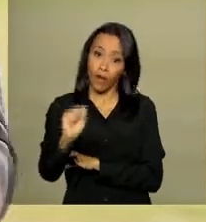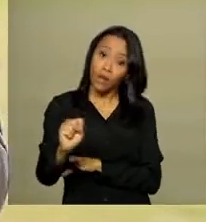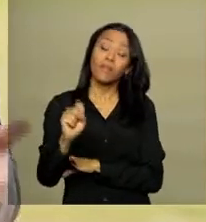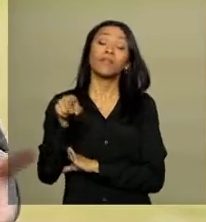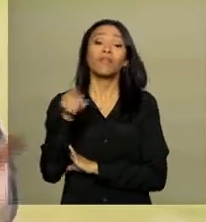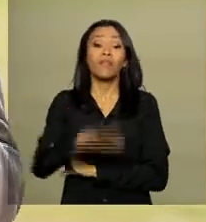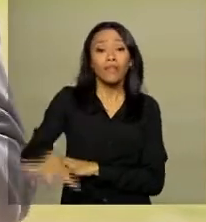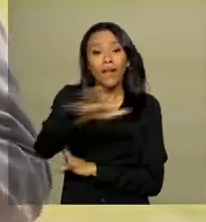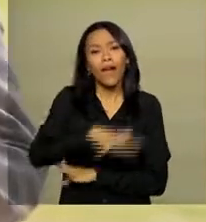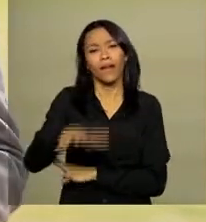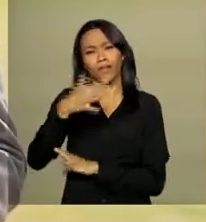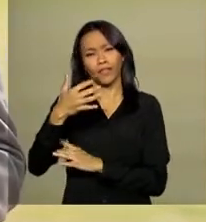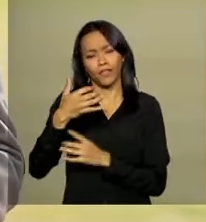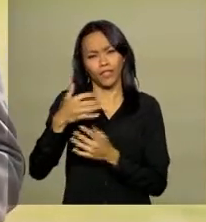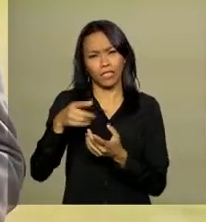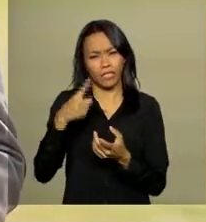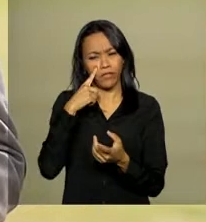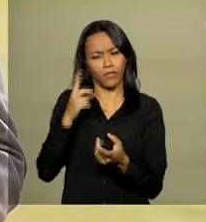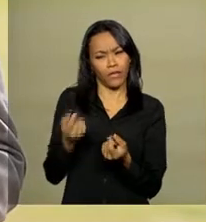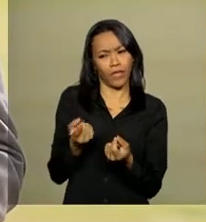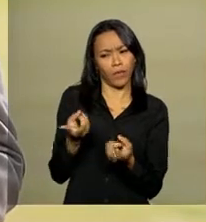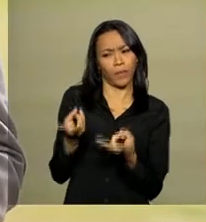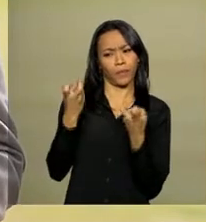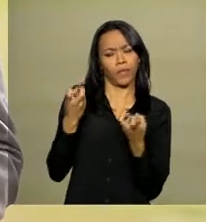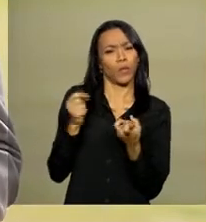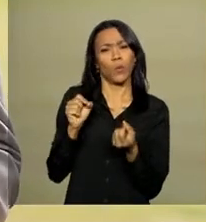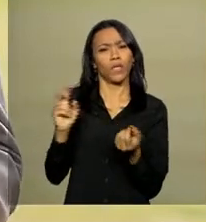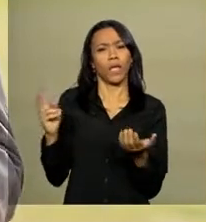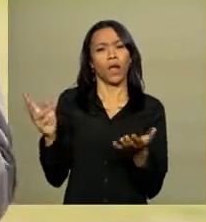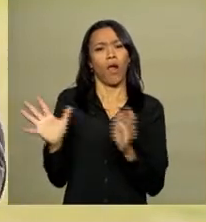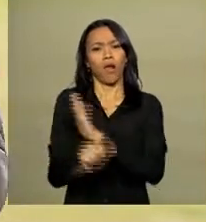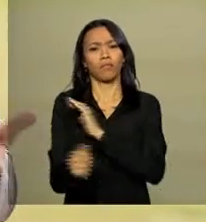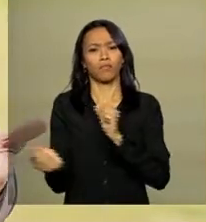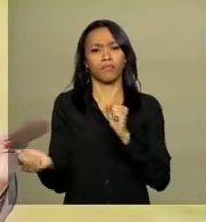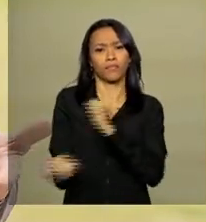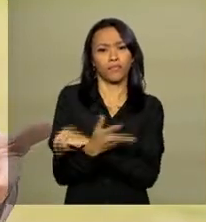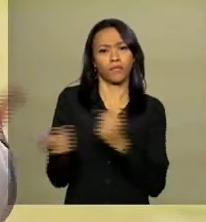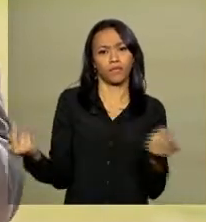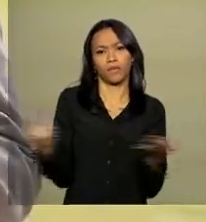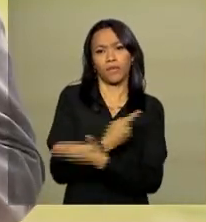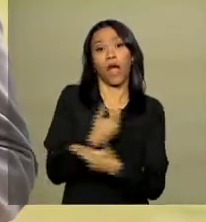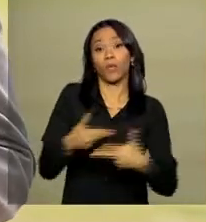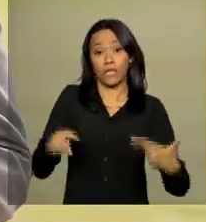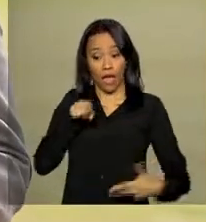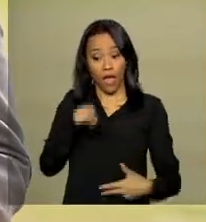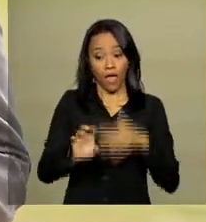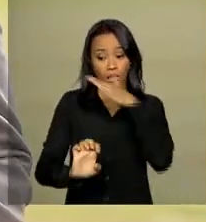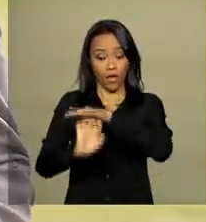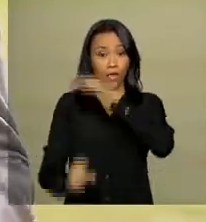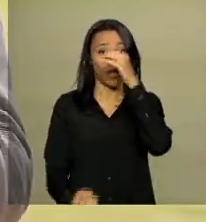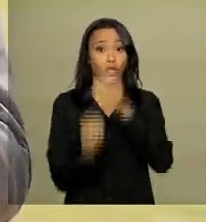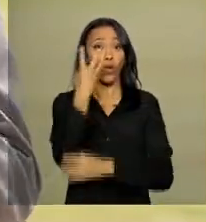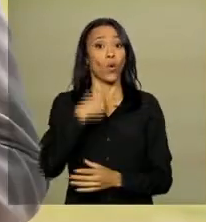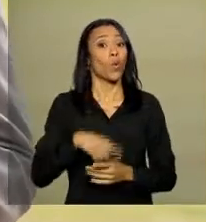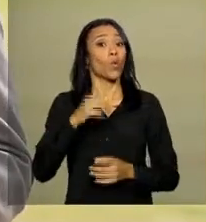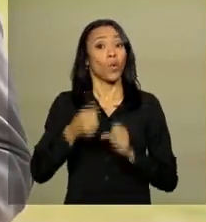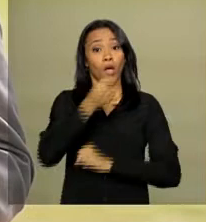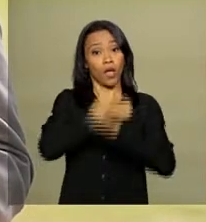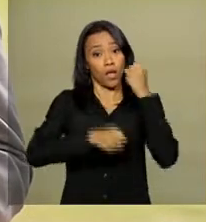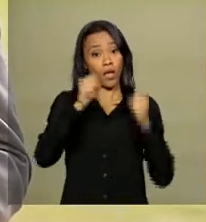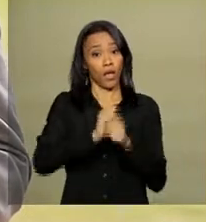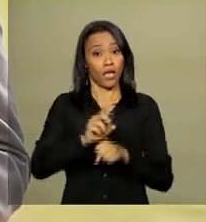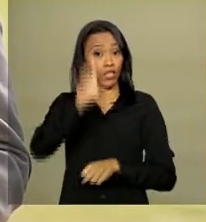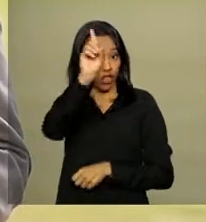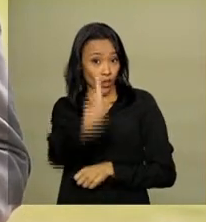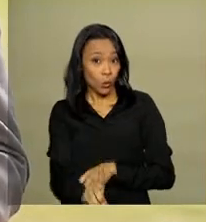e enfrentar os desvios apontados em investigações da justiça, a Petrobras criou no ano passado a diretoria de governança,